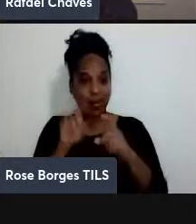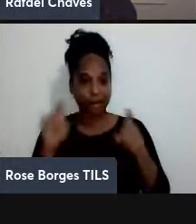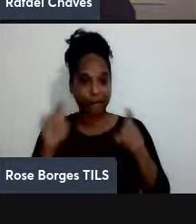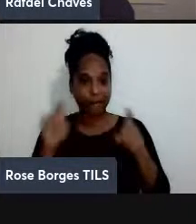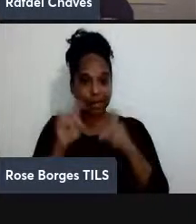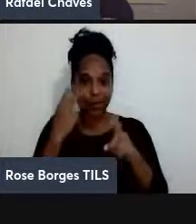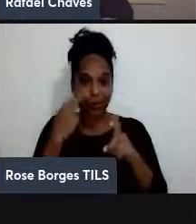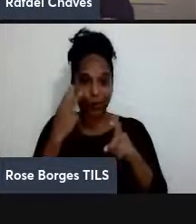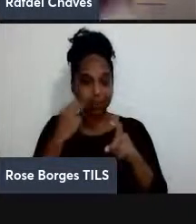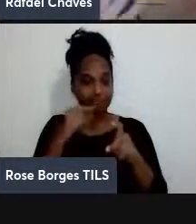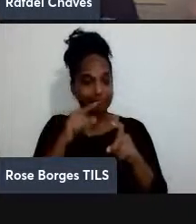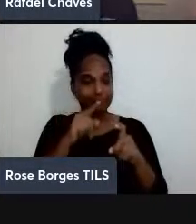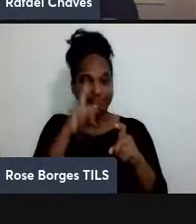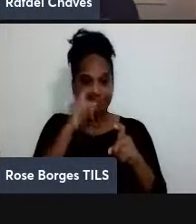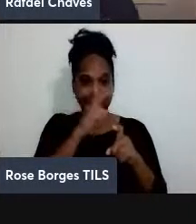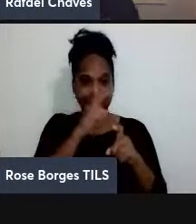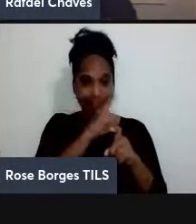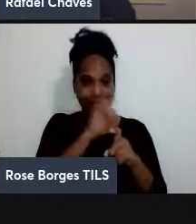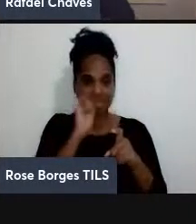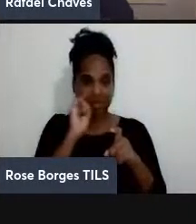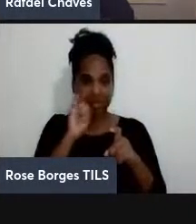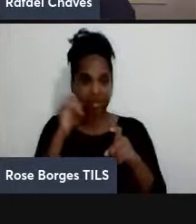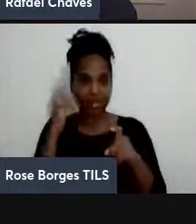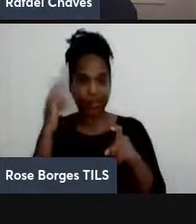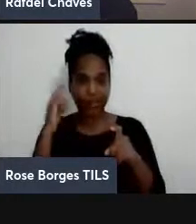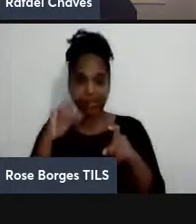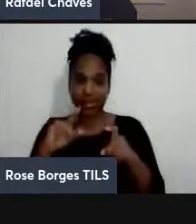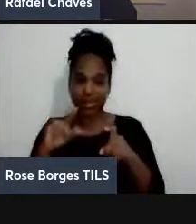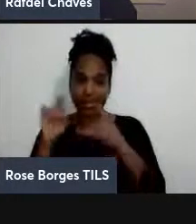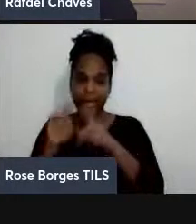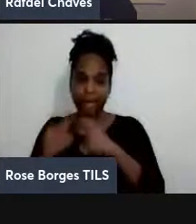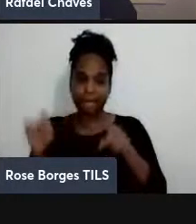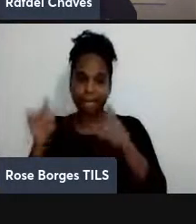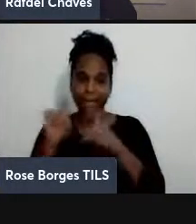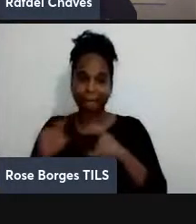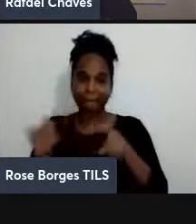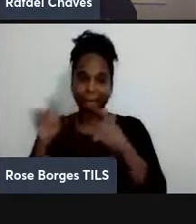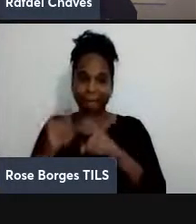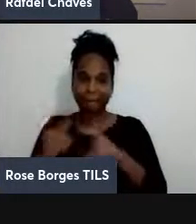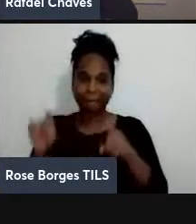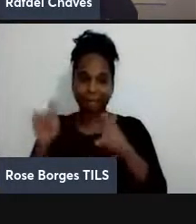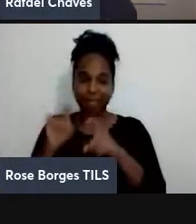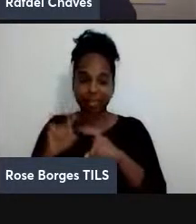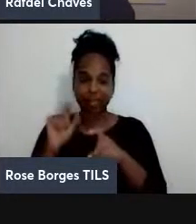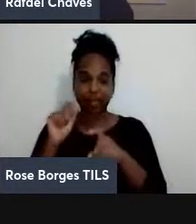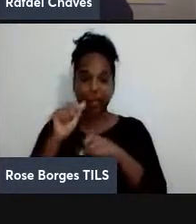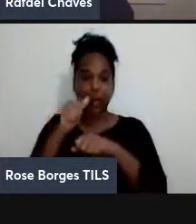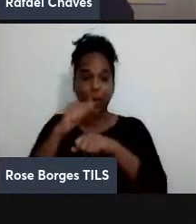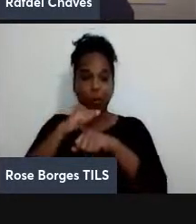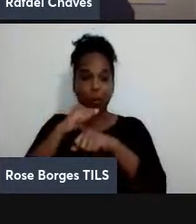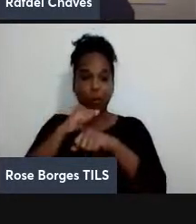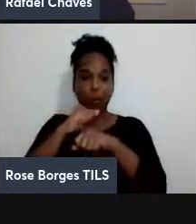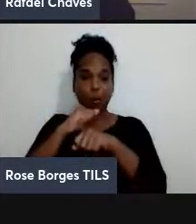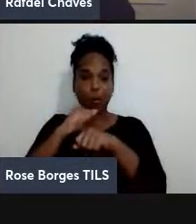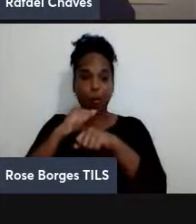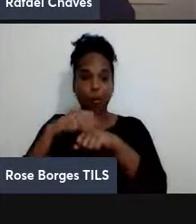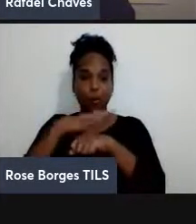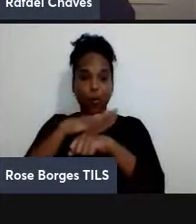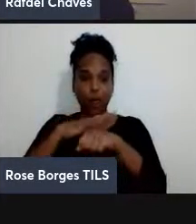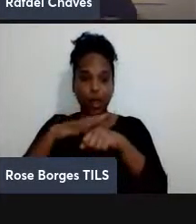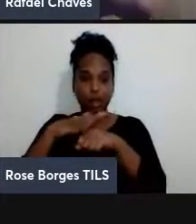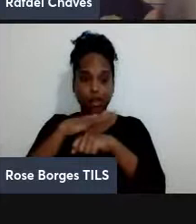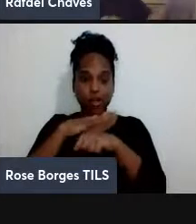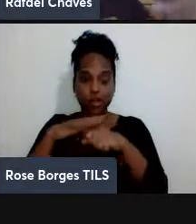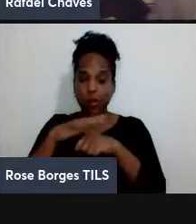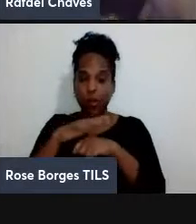computador quântico basicamente toda a segurança da internet seria quebrada em questões em uma questão de horas